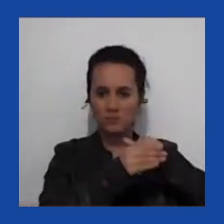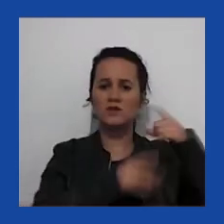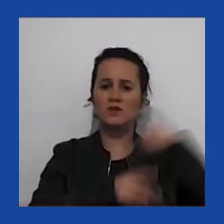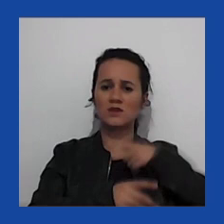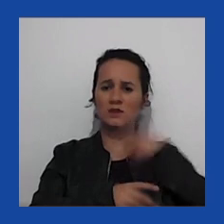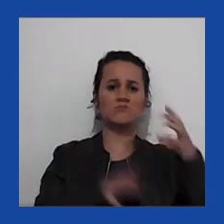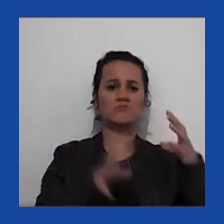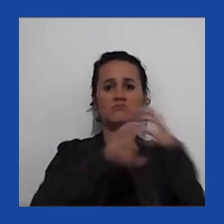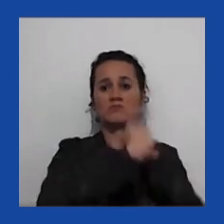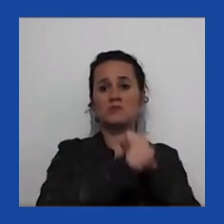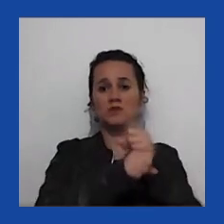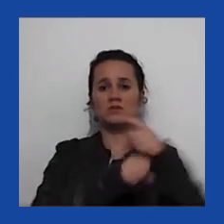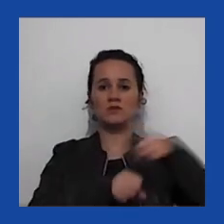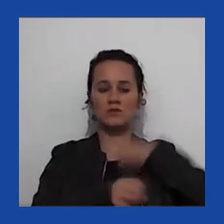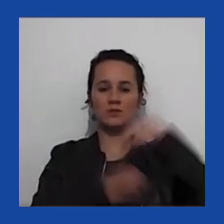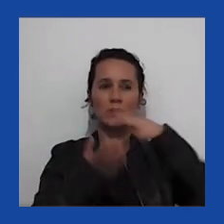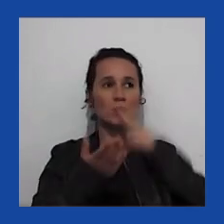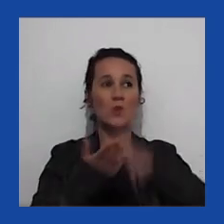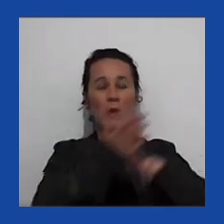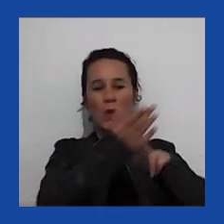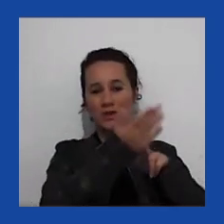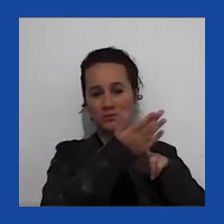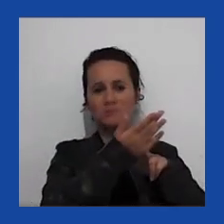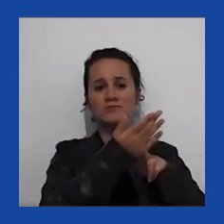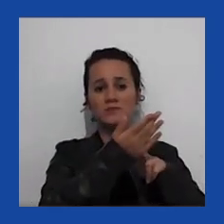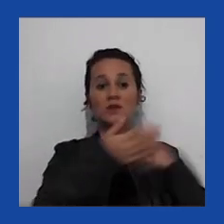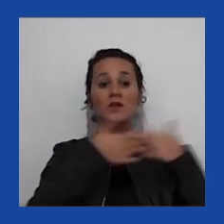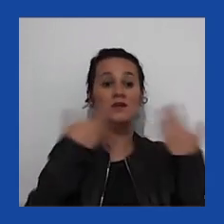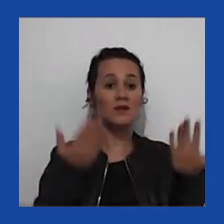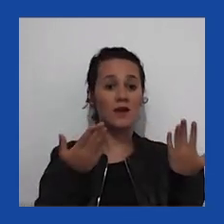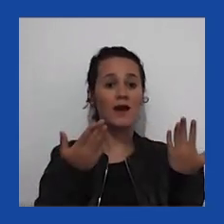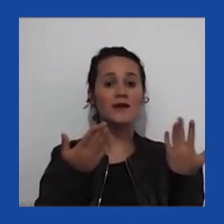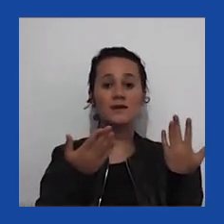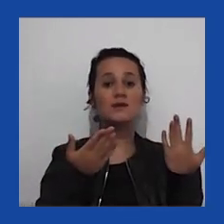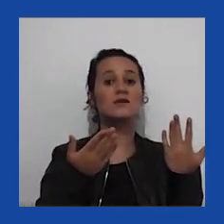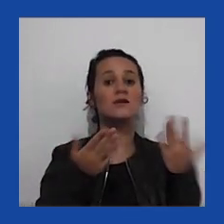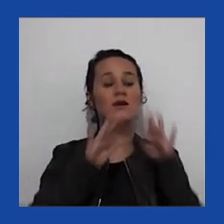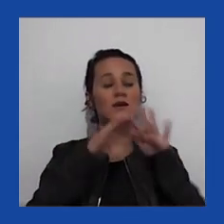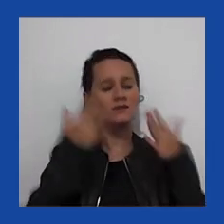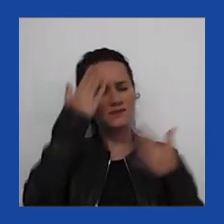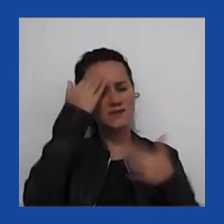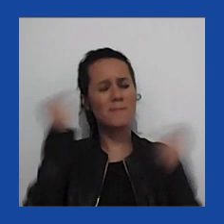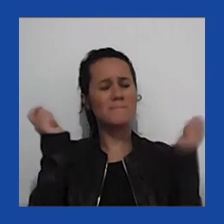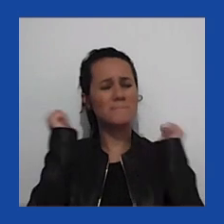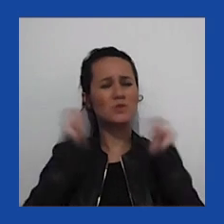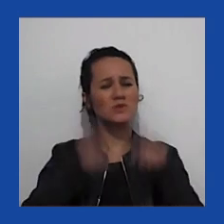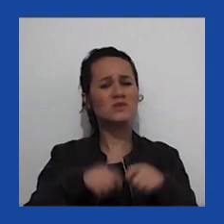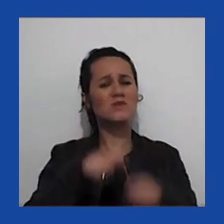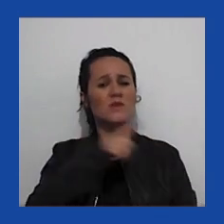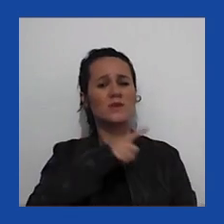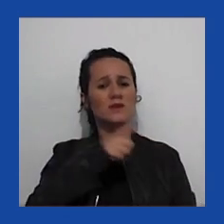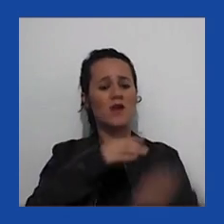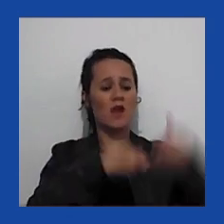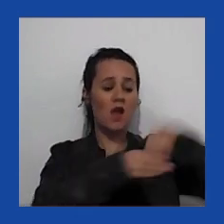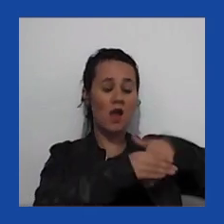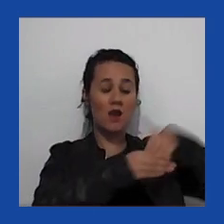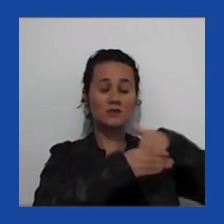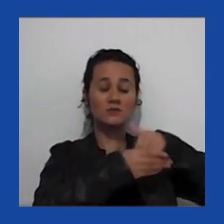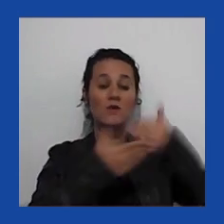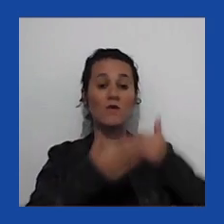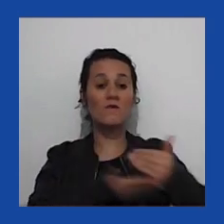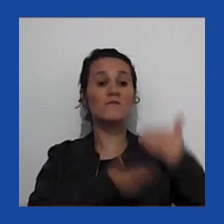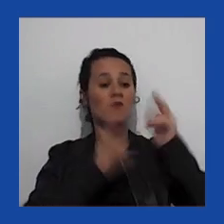cédulas nos Correios. E o problema é que é possível, é bem possível que a eleição vai continuar